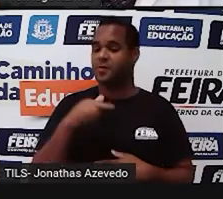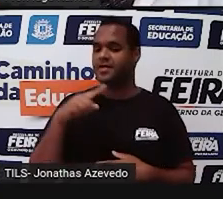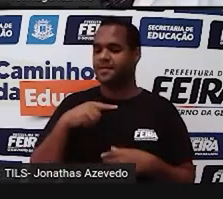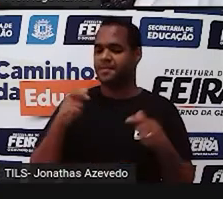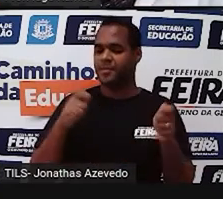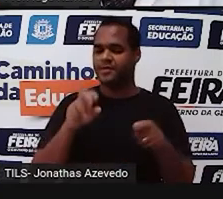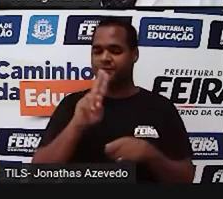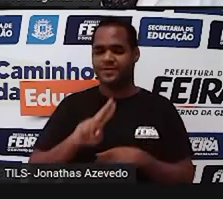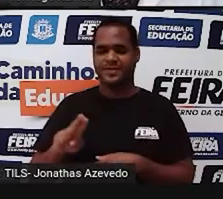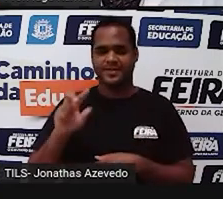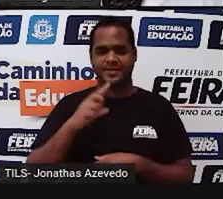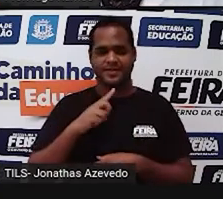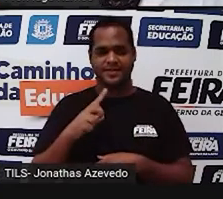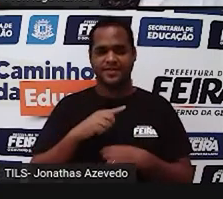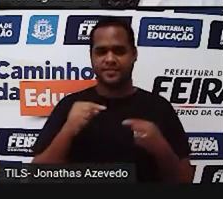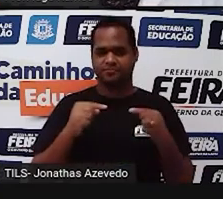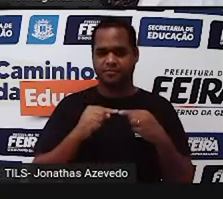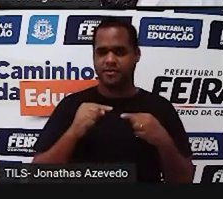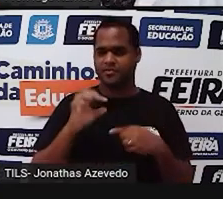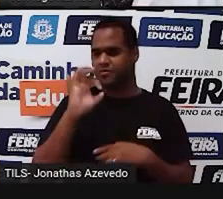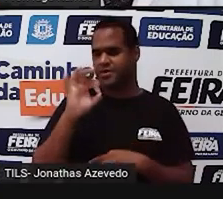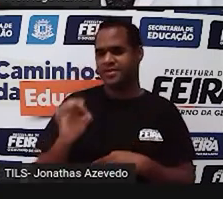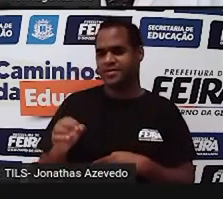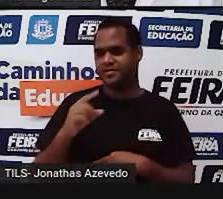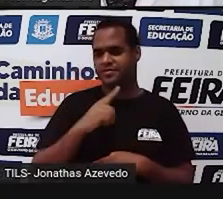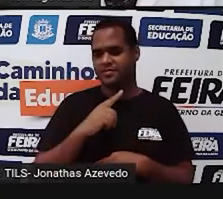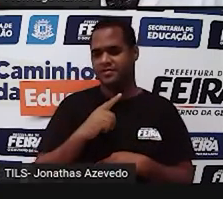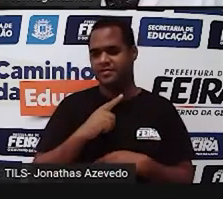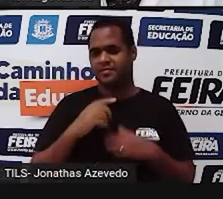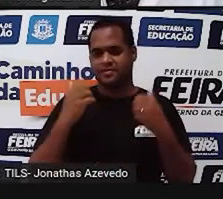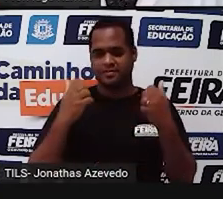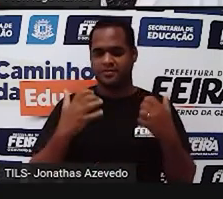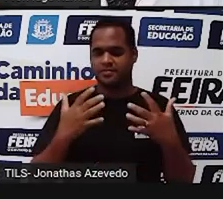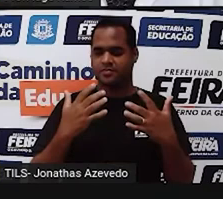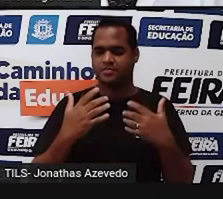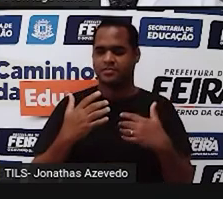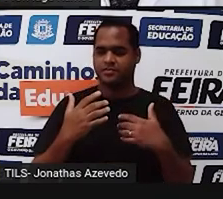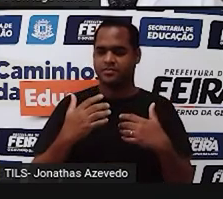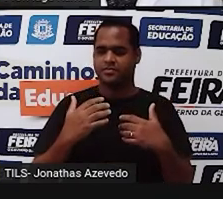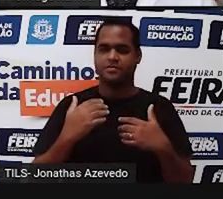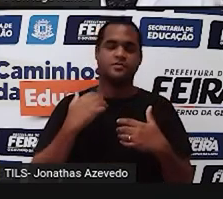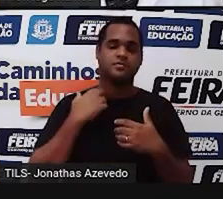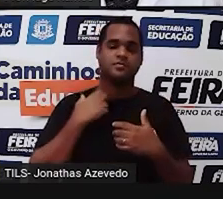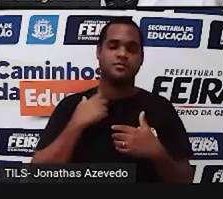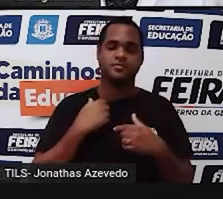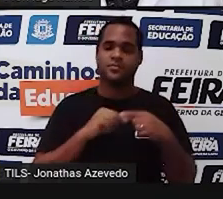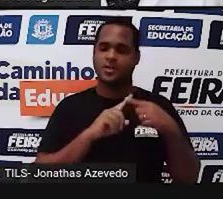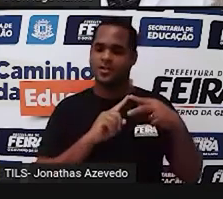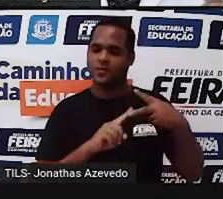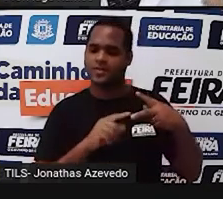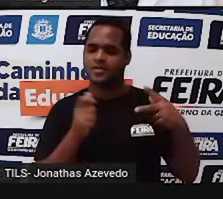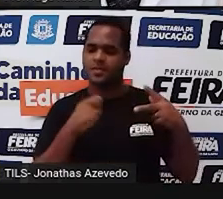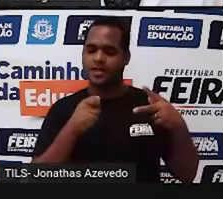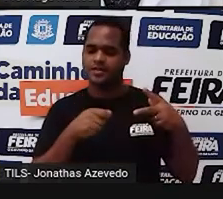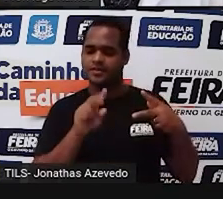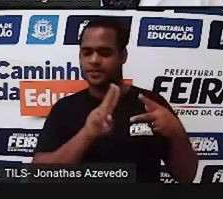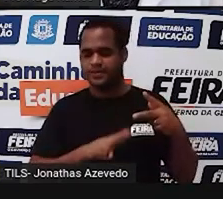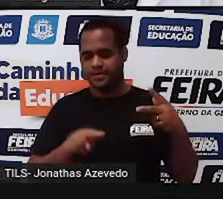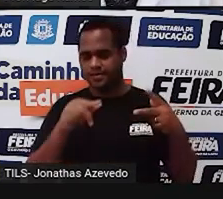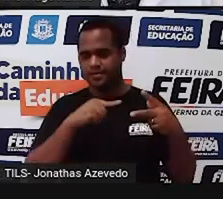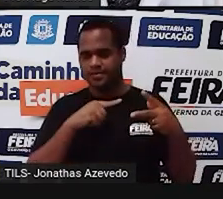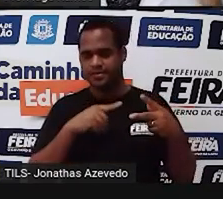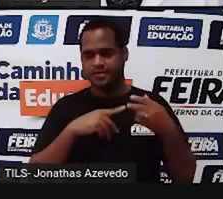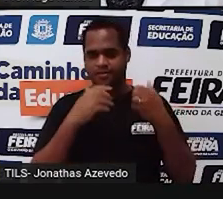a porcentagem. Então, a gente tem duas formas e essas duas formas podem ser usadas